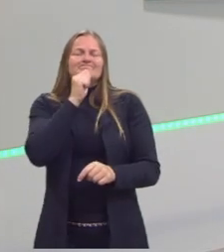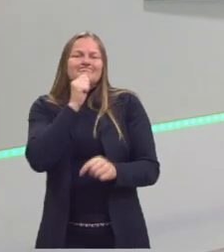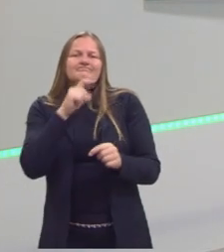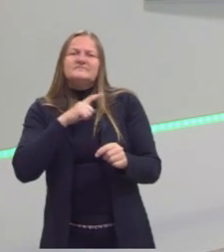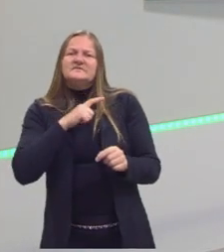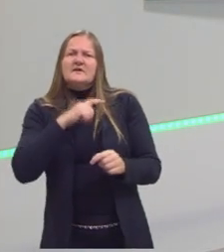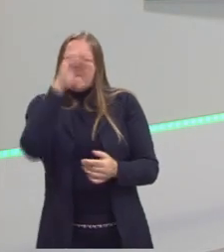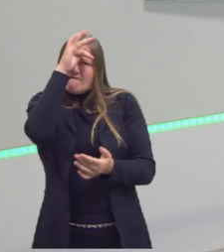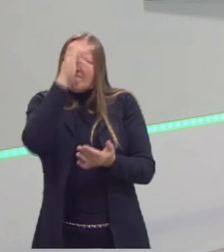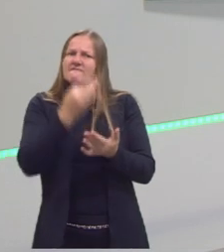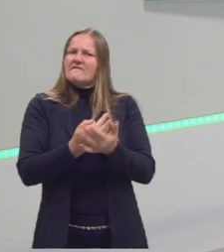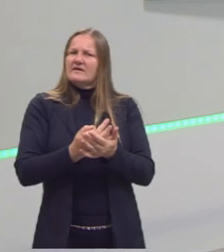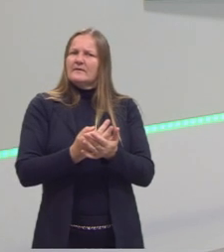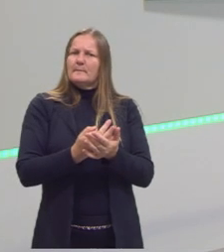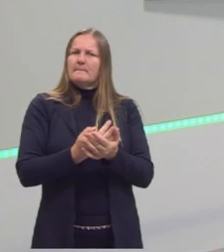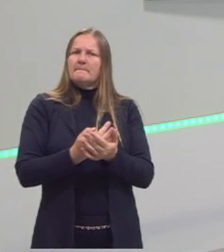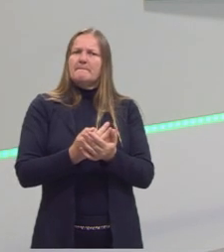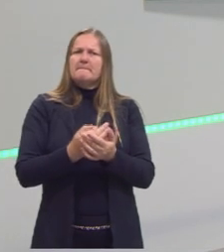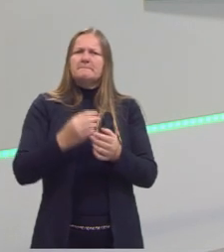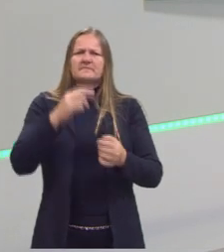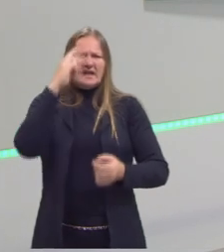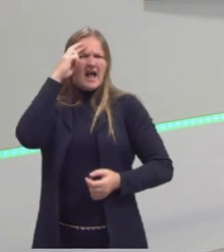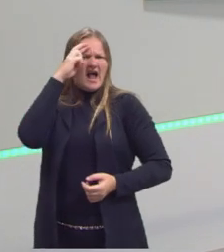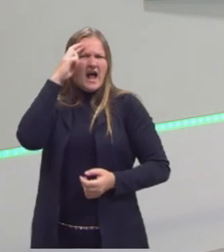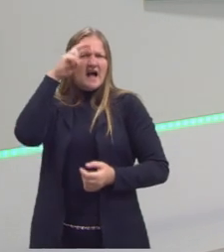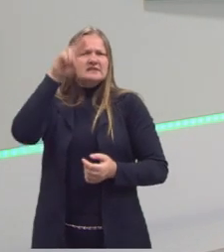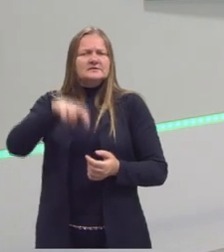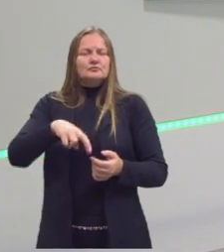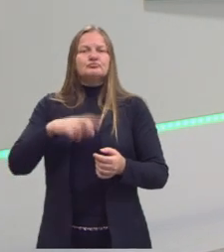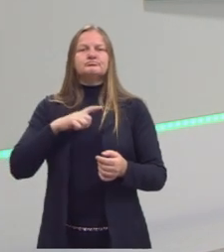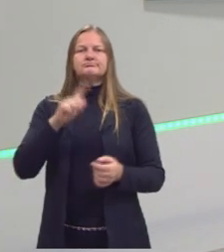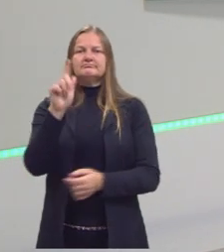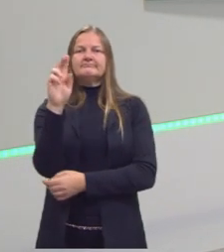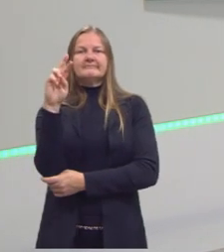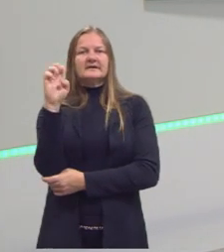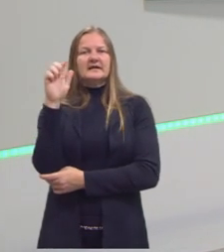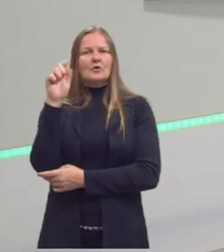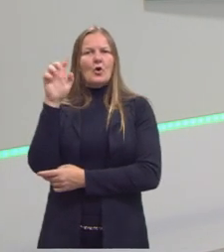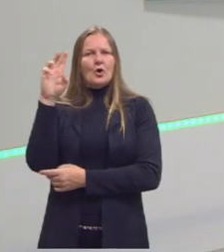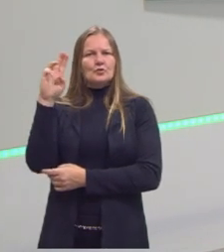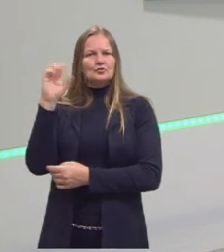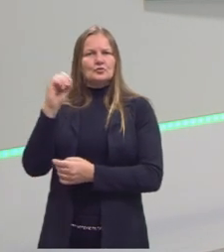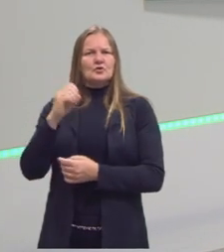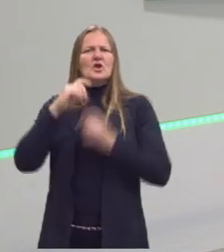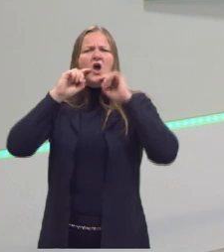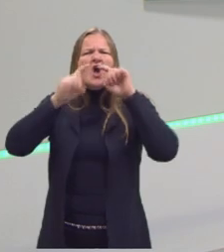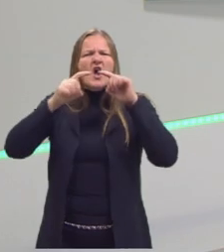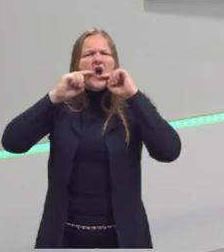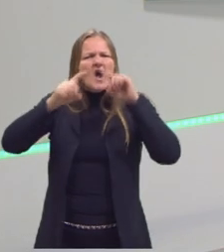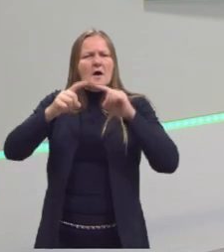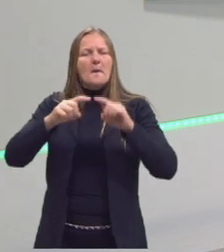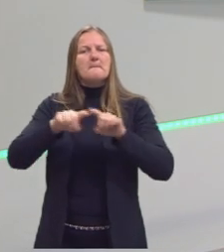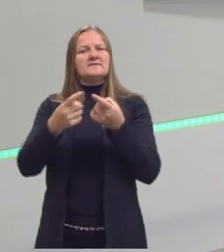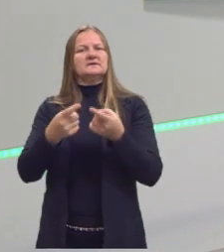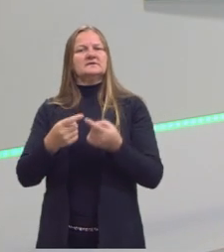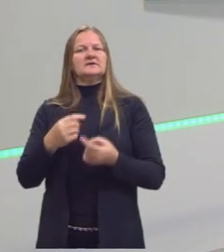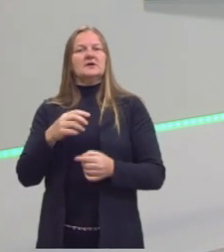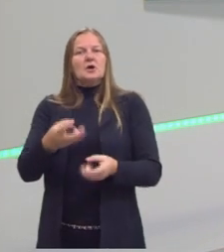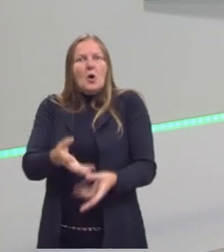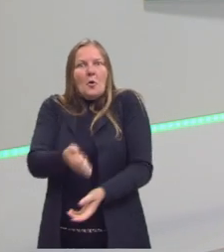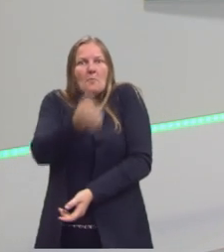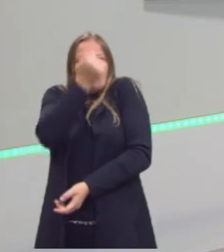questão da fé, lembra? Fé versus razão. E muitas vezes o Gregório de Mato, o Boca do Inferno, criticava, era rebelde, e depois ele se